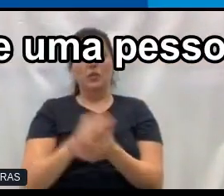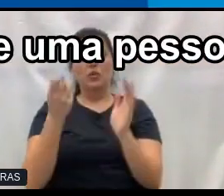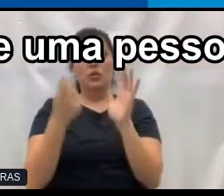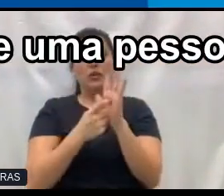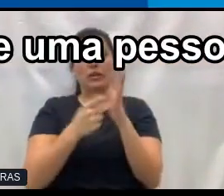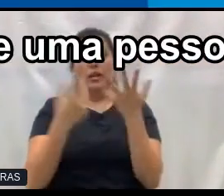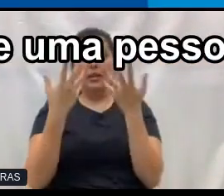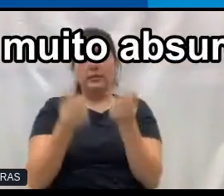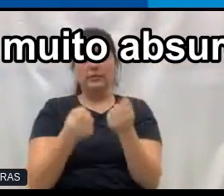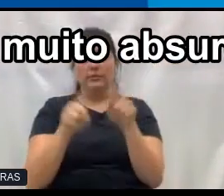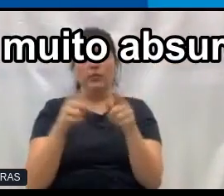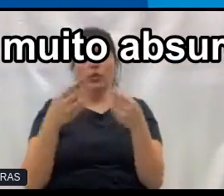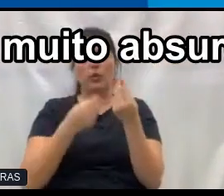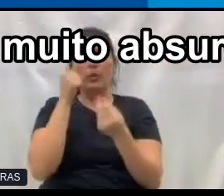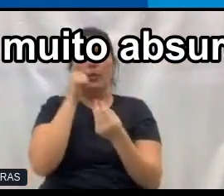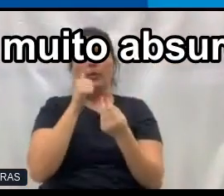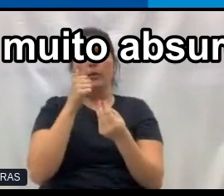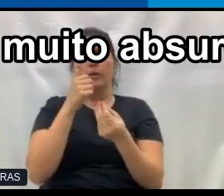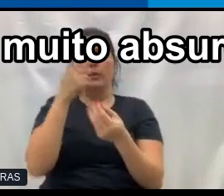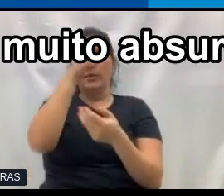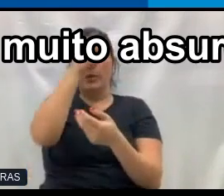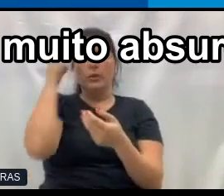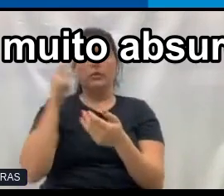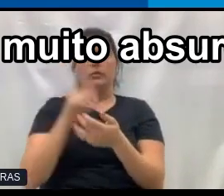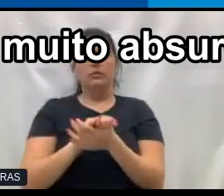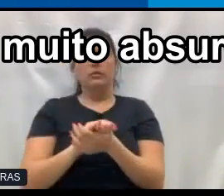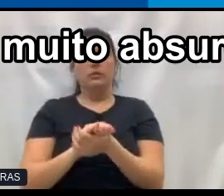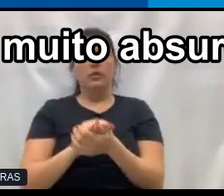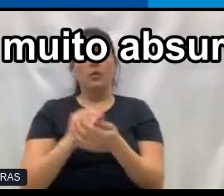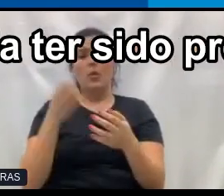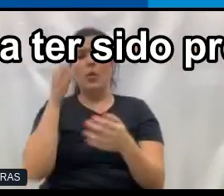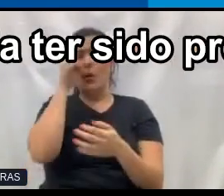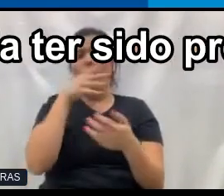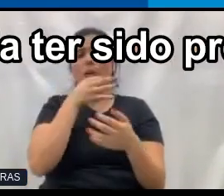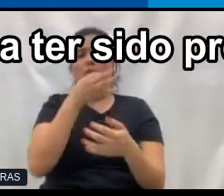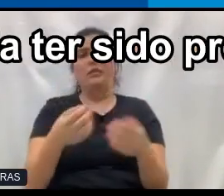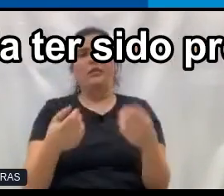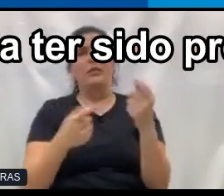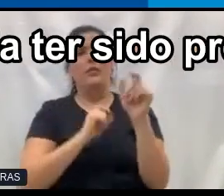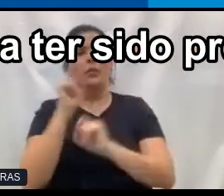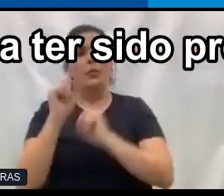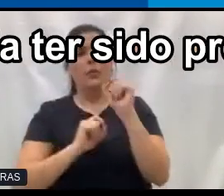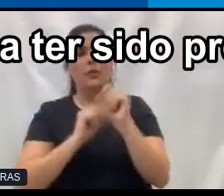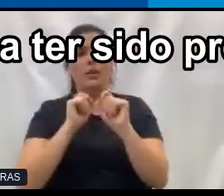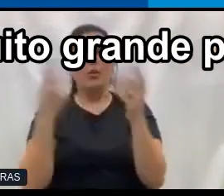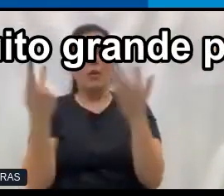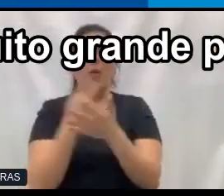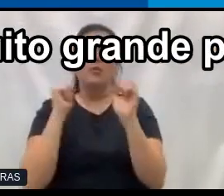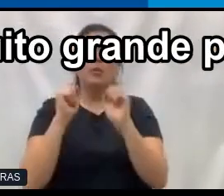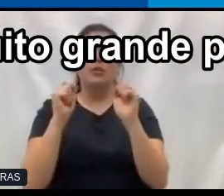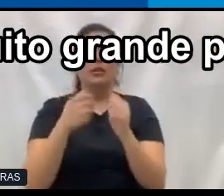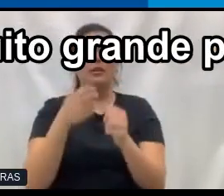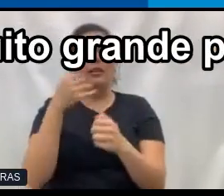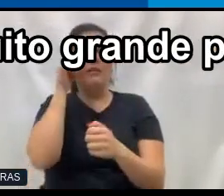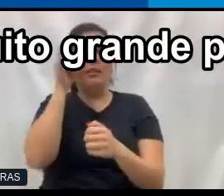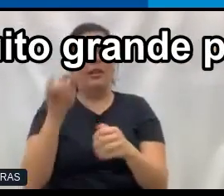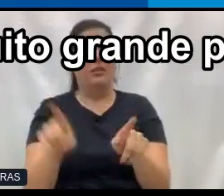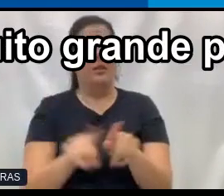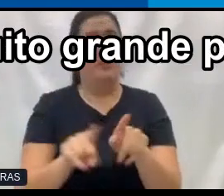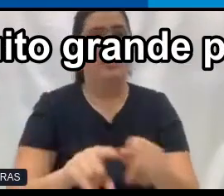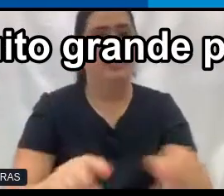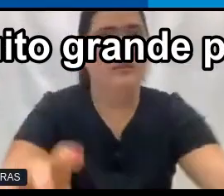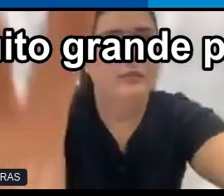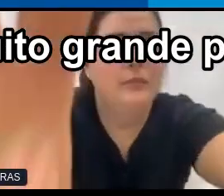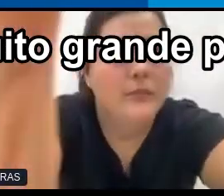reconhecimento de como se ela fosse uma pessoa. Então, é um absurdo, muito absurdo, e que é um erro que poderia ter sido prevenido, e que gera um